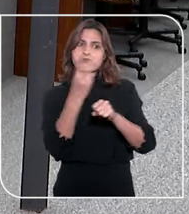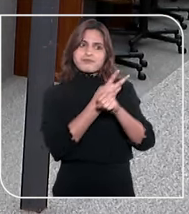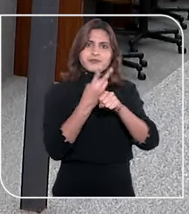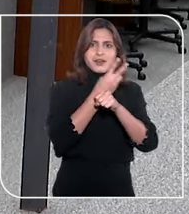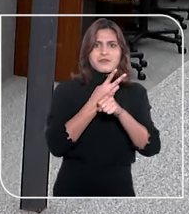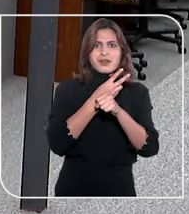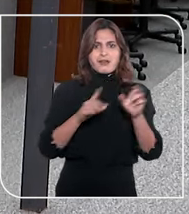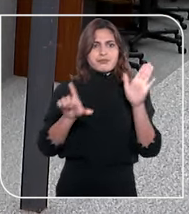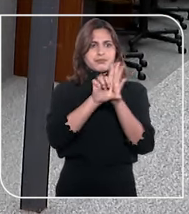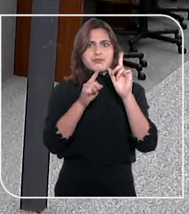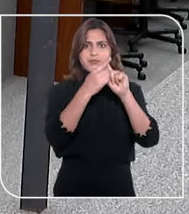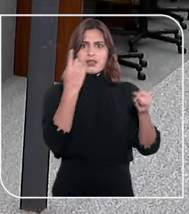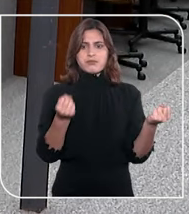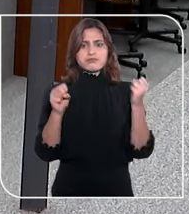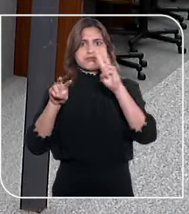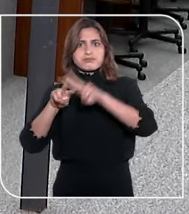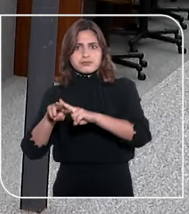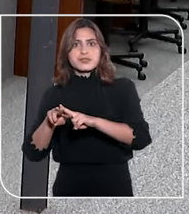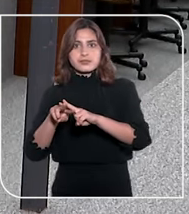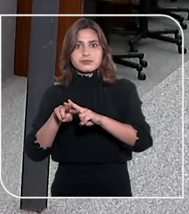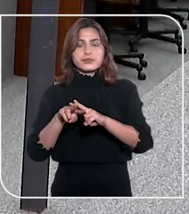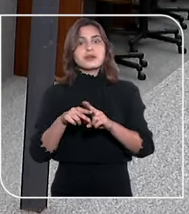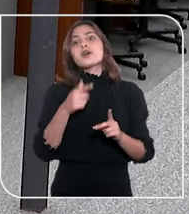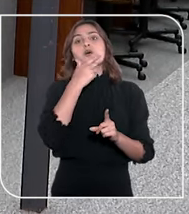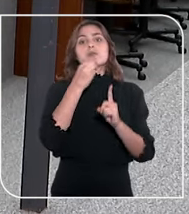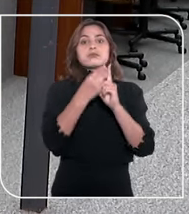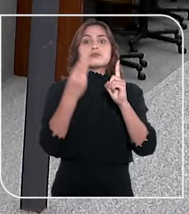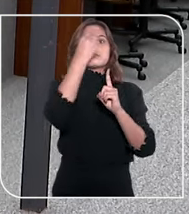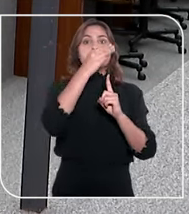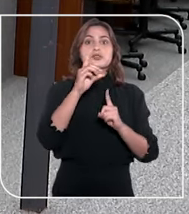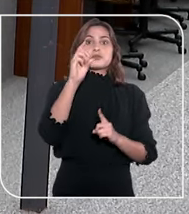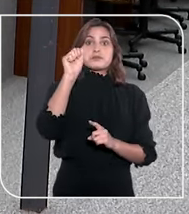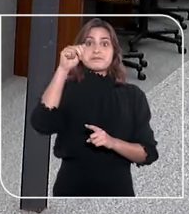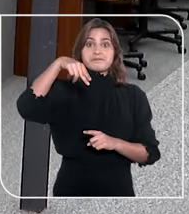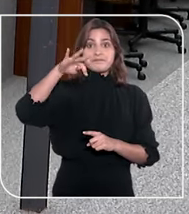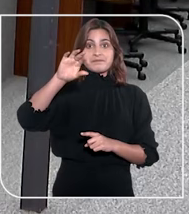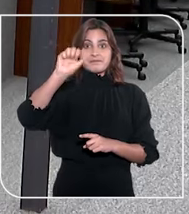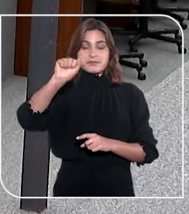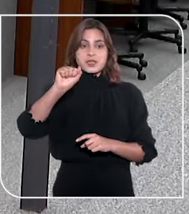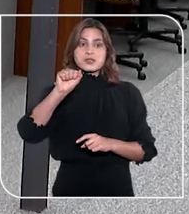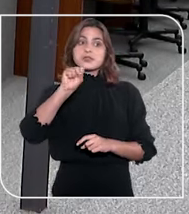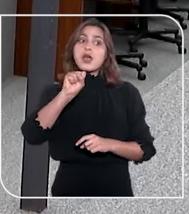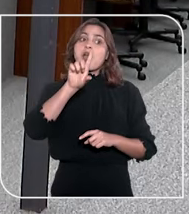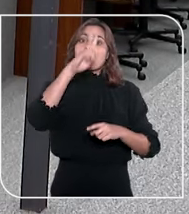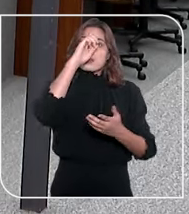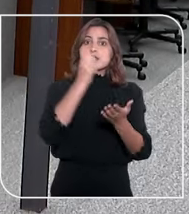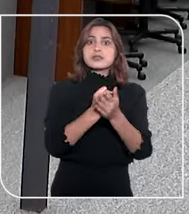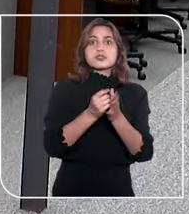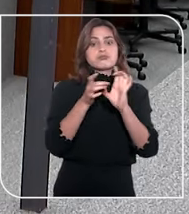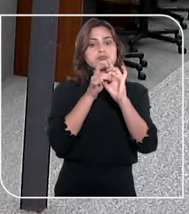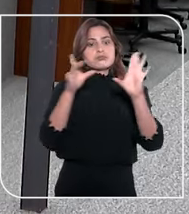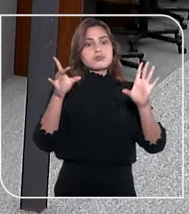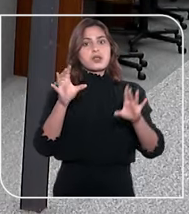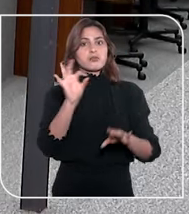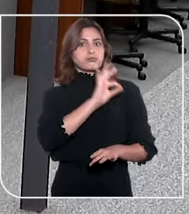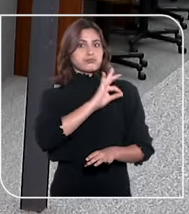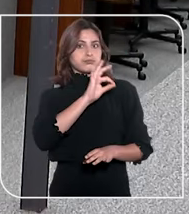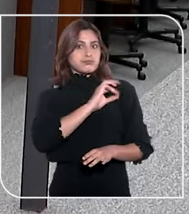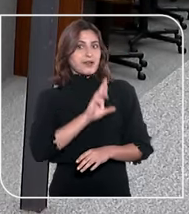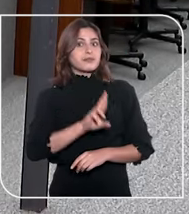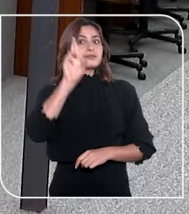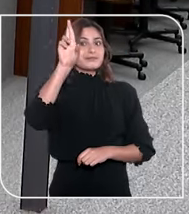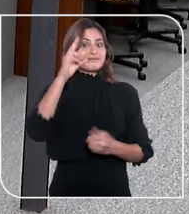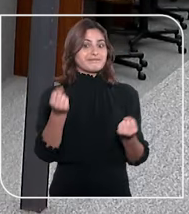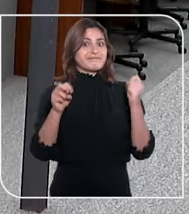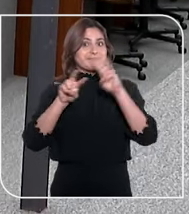E por verificar ilegalidade na prisão, o ministro Ribeiro Dantas determinou a soltura imediata de um delegado de polícia preso